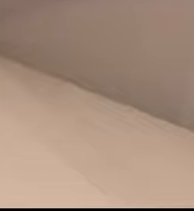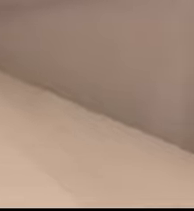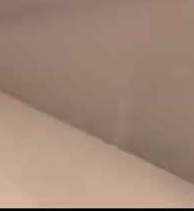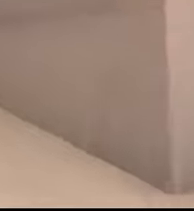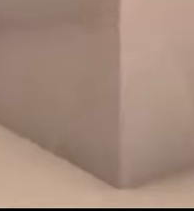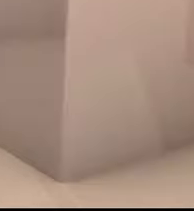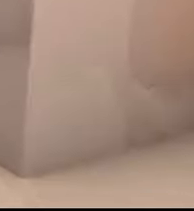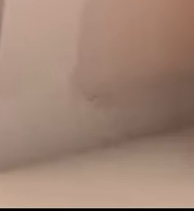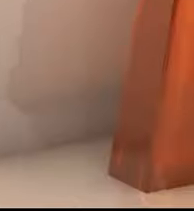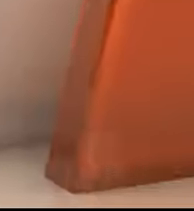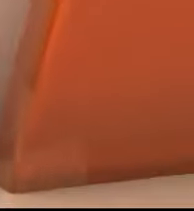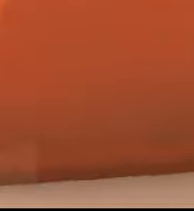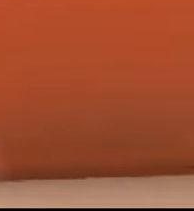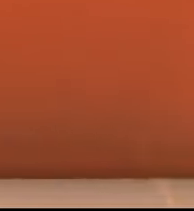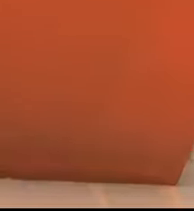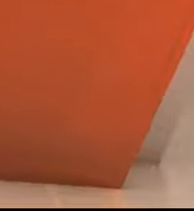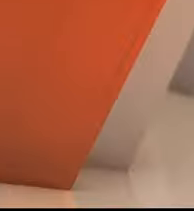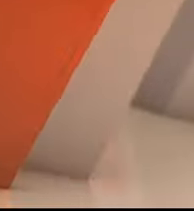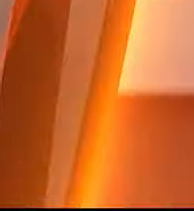Tchau, tchau. Tchau, tchau.